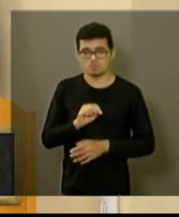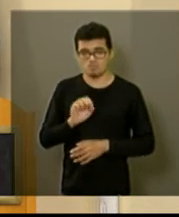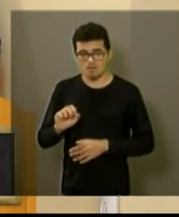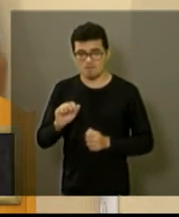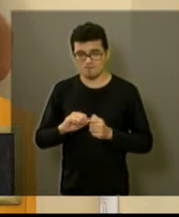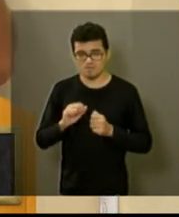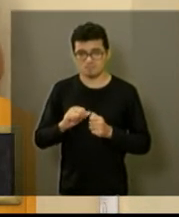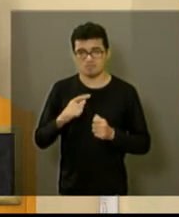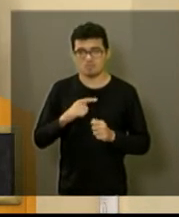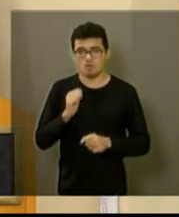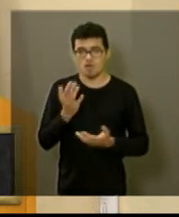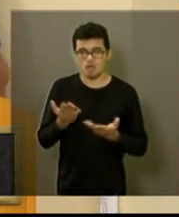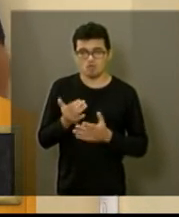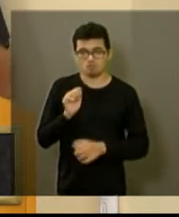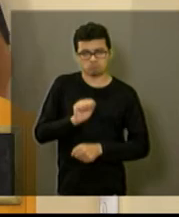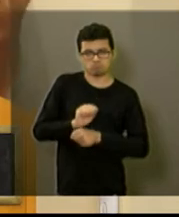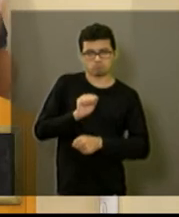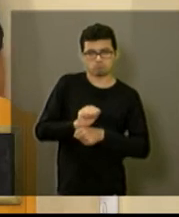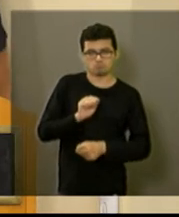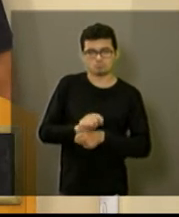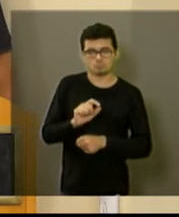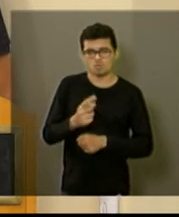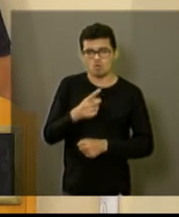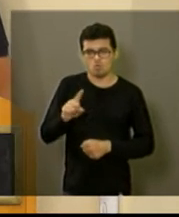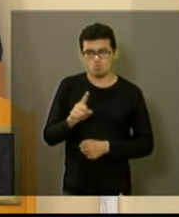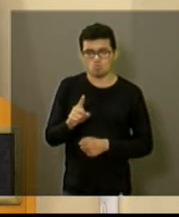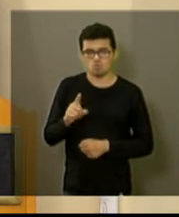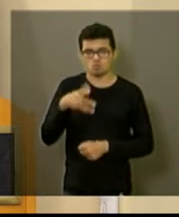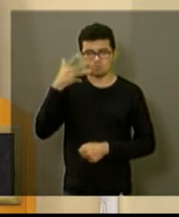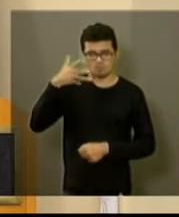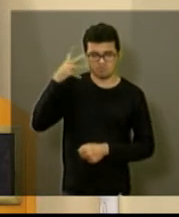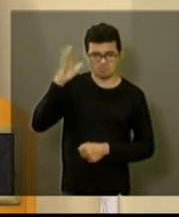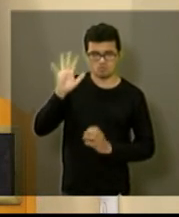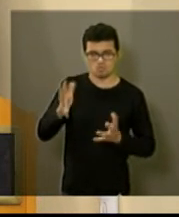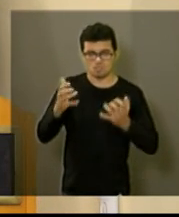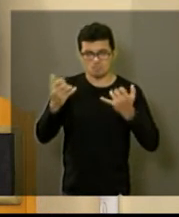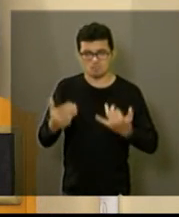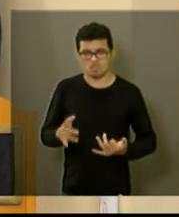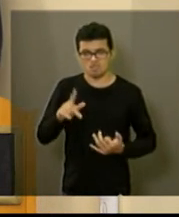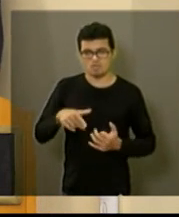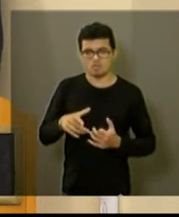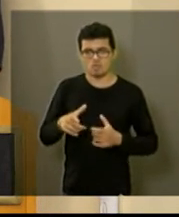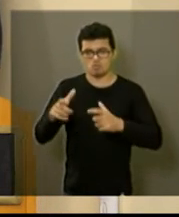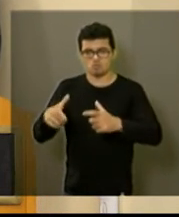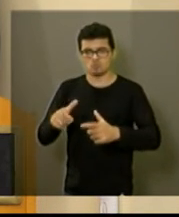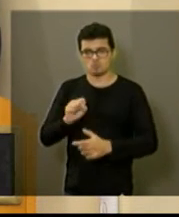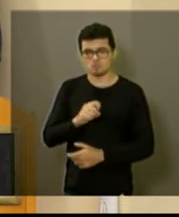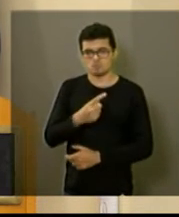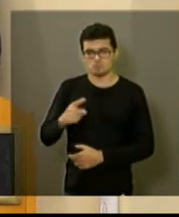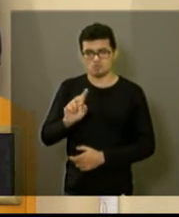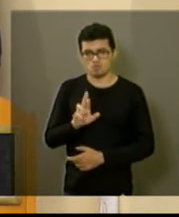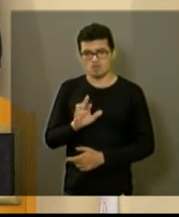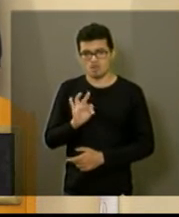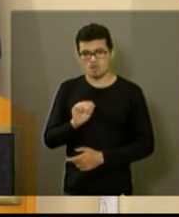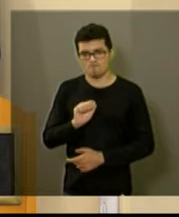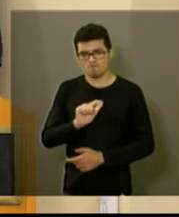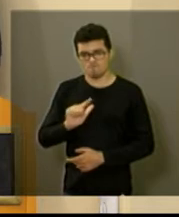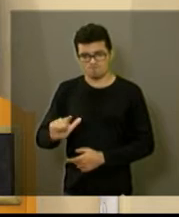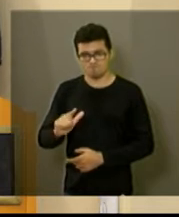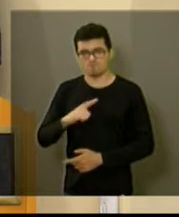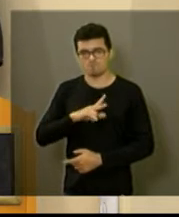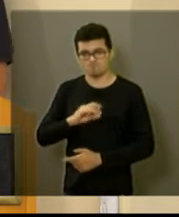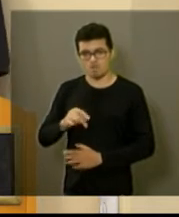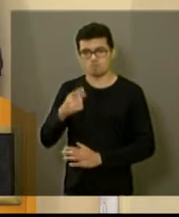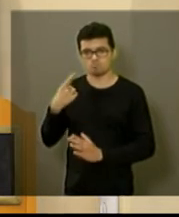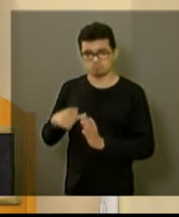stand-by que eu até falei acho que na última apresentação que eu estive aqui do Poço São Rafael que o DAE estaria pretendendo furar um poço no São Rafael com